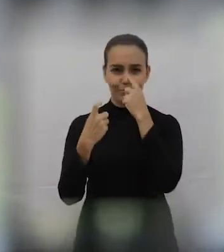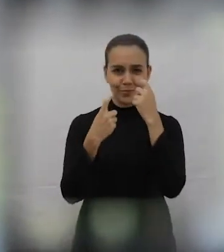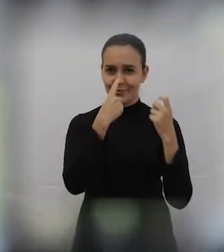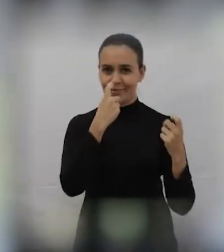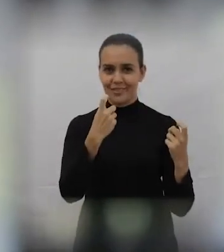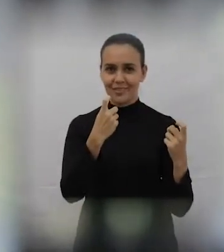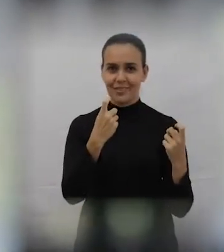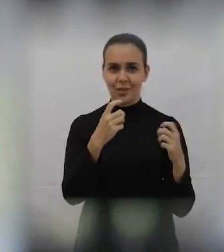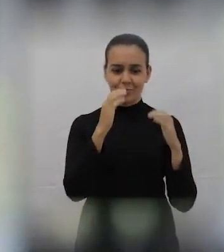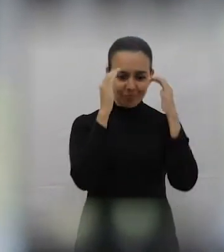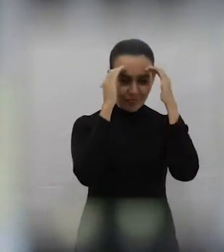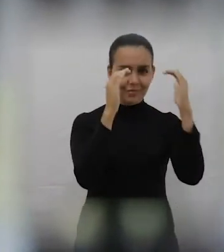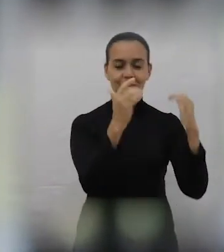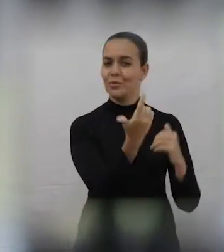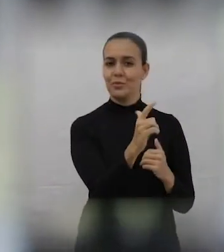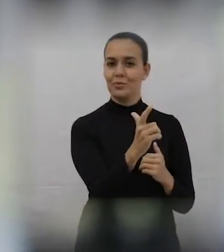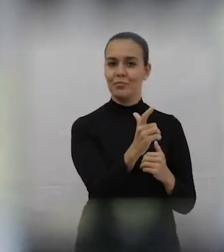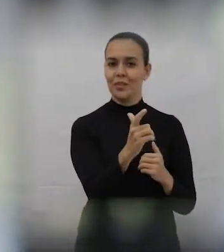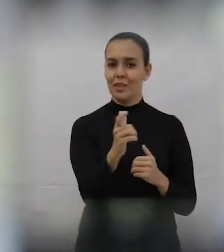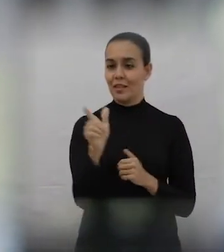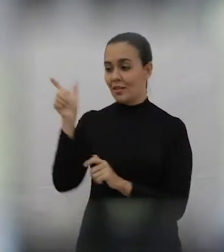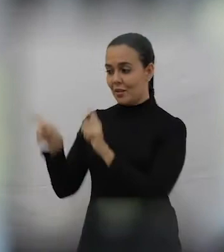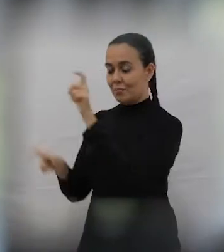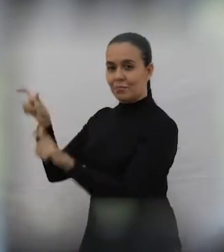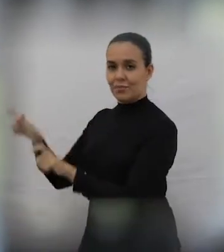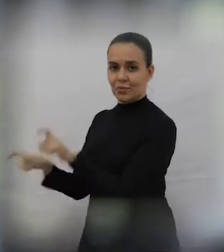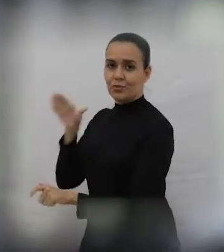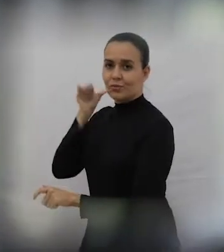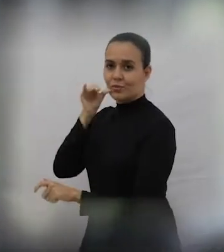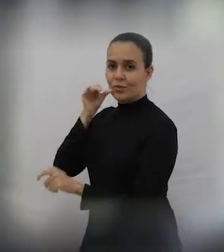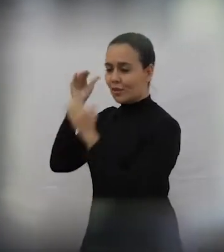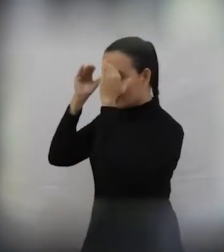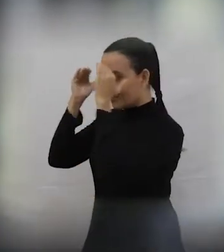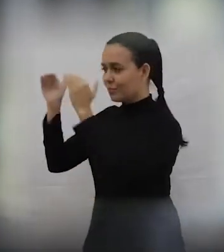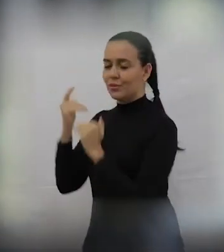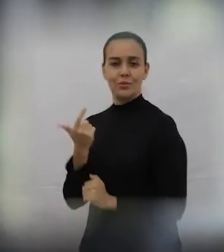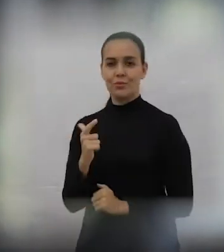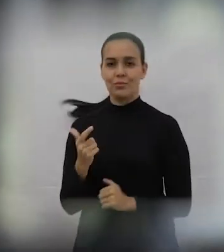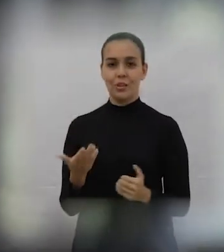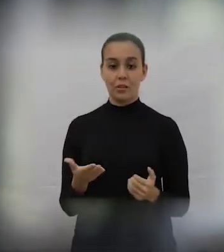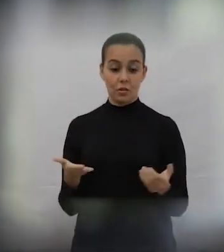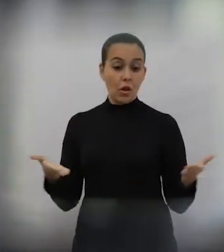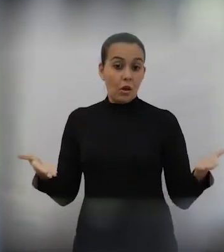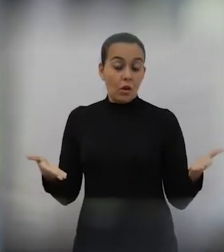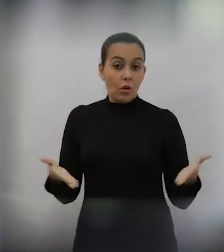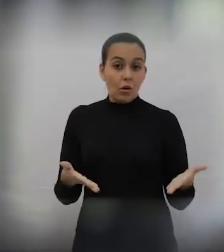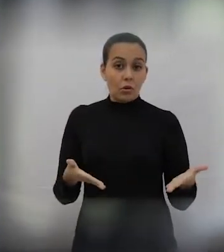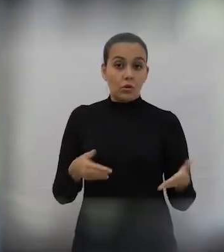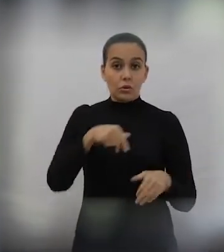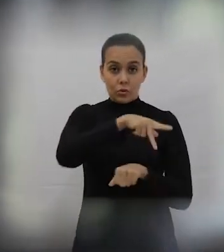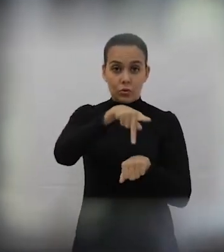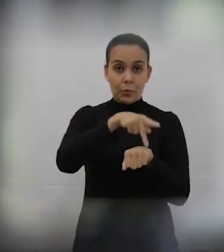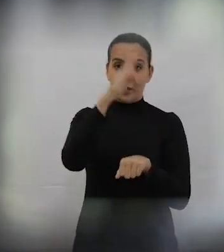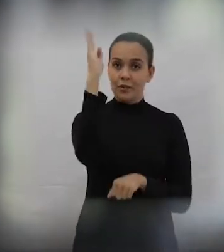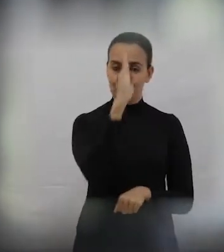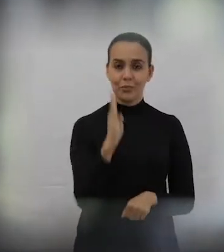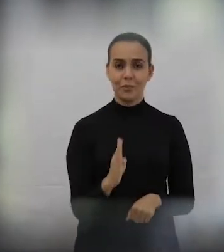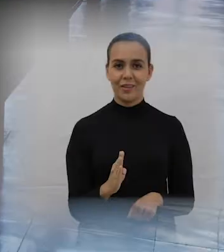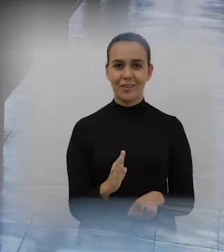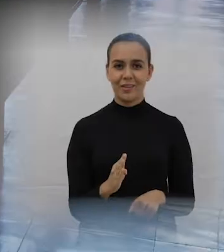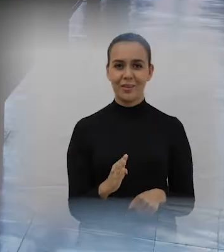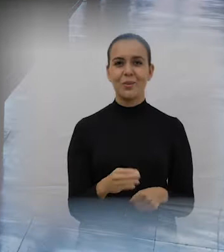inclusive o Brasil, tem hoje sofrido ataques pesados à legislação trabalhista. Então, a está justamente no processo de